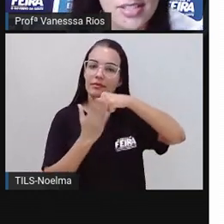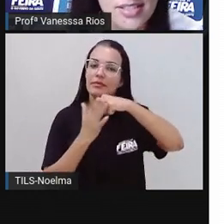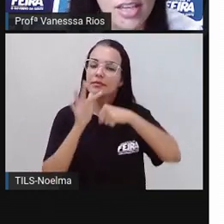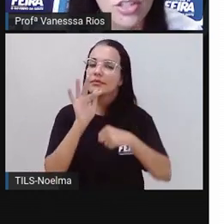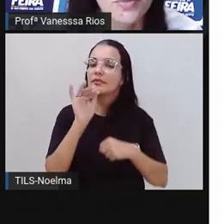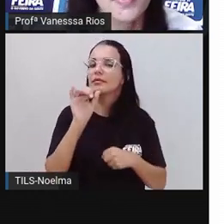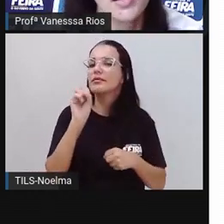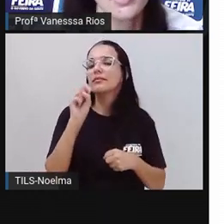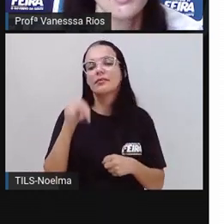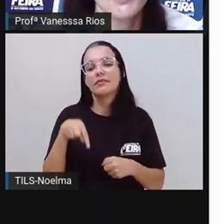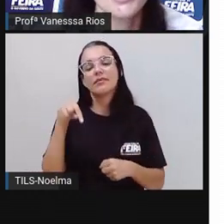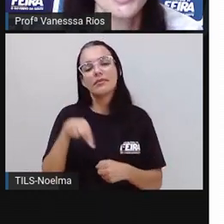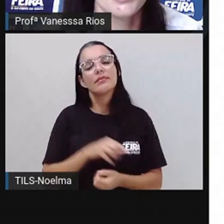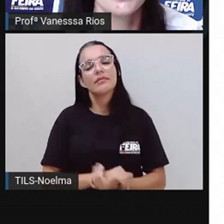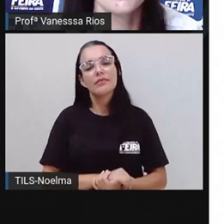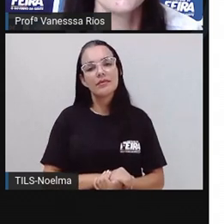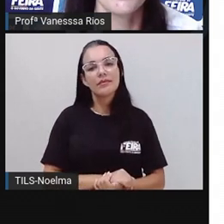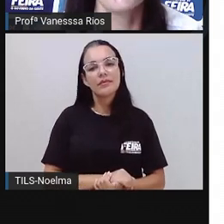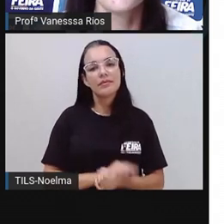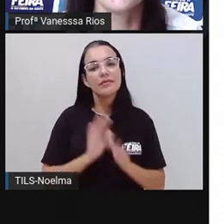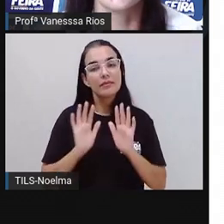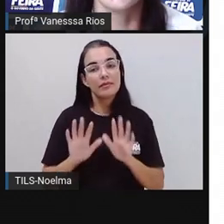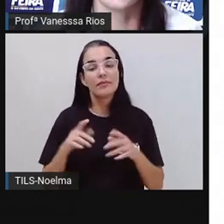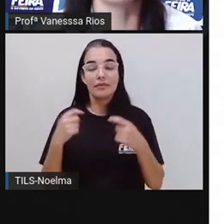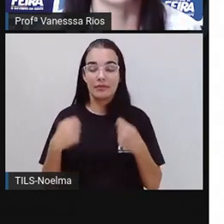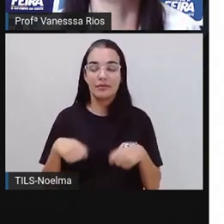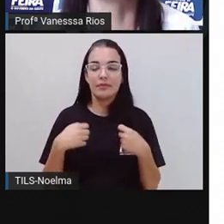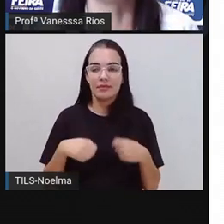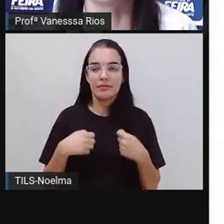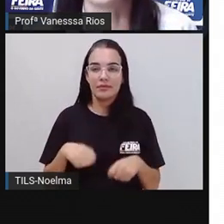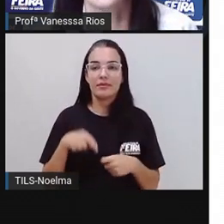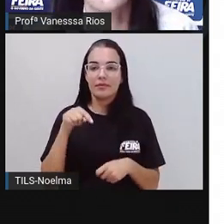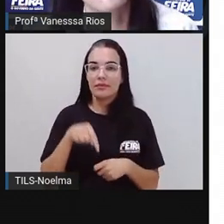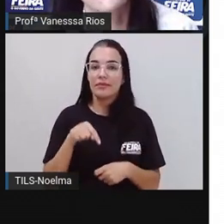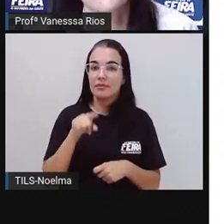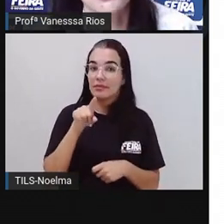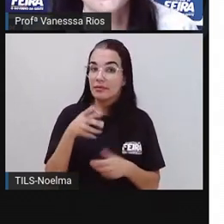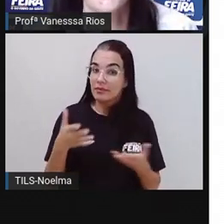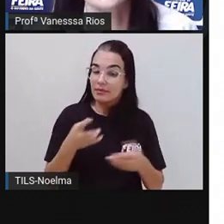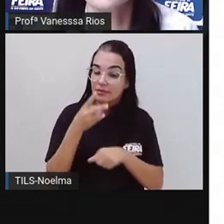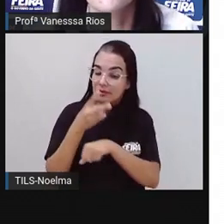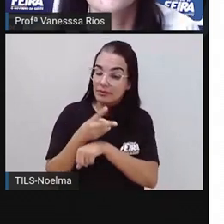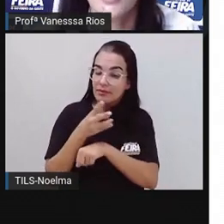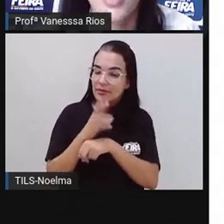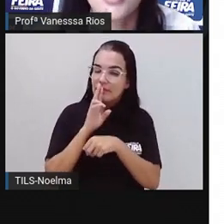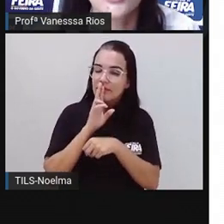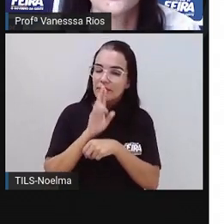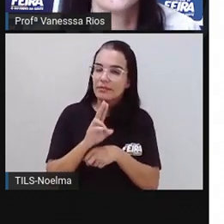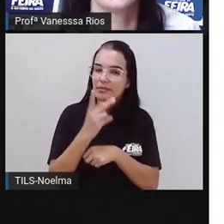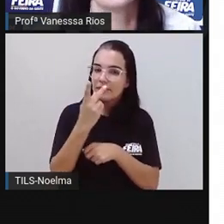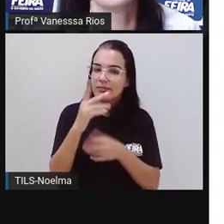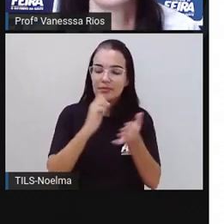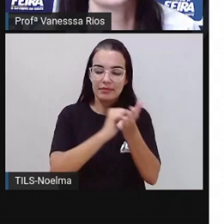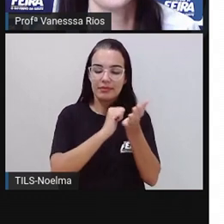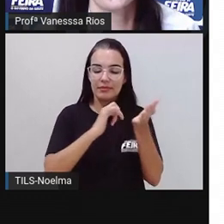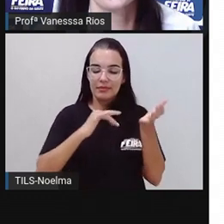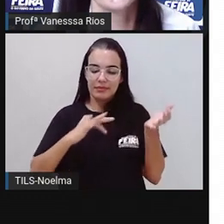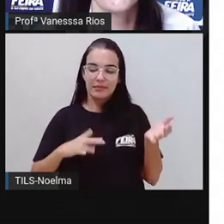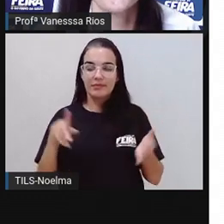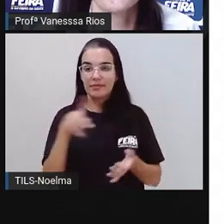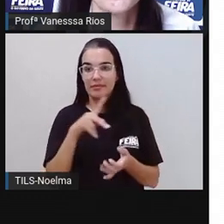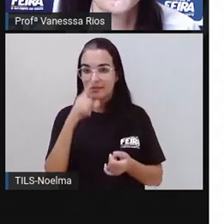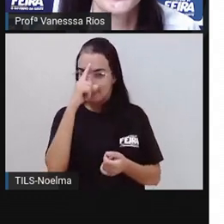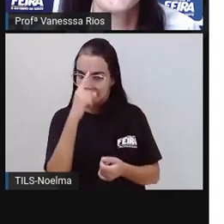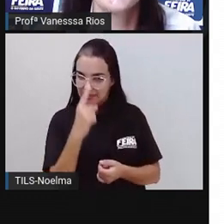de sede. Mas aí é necessário que você, a partir agora da videoaula, responda as atividades que o seu